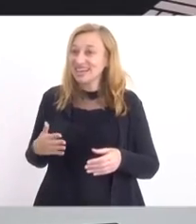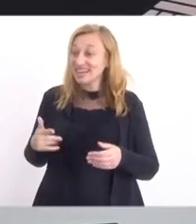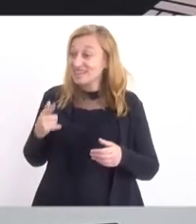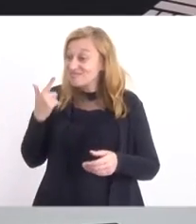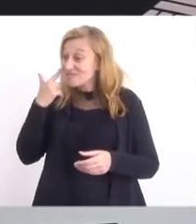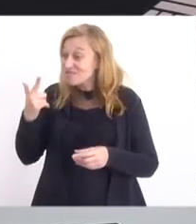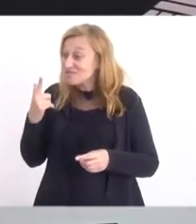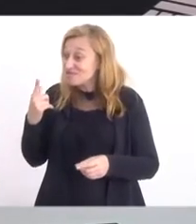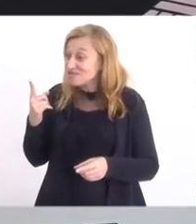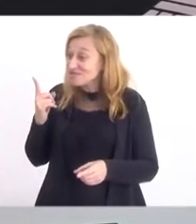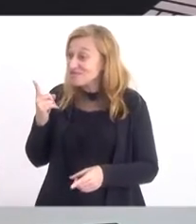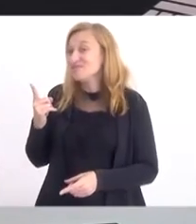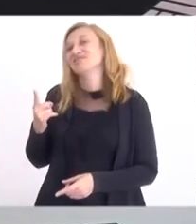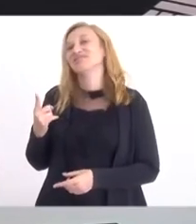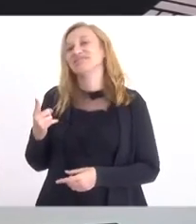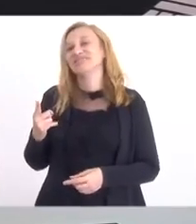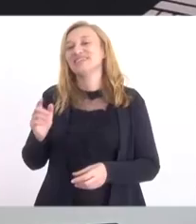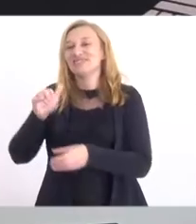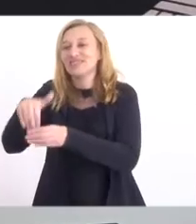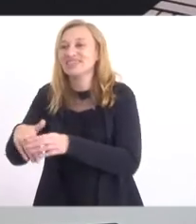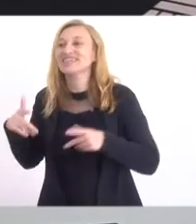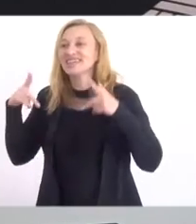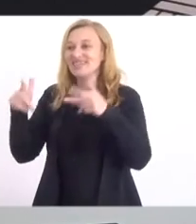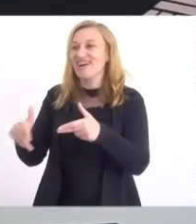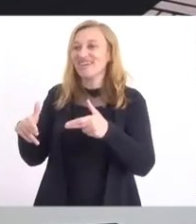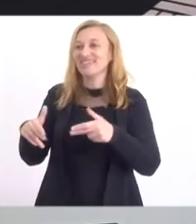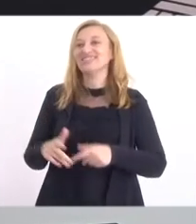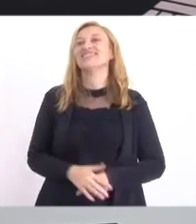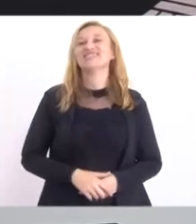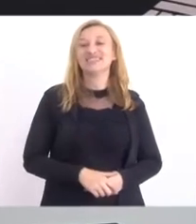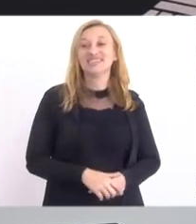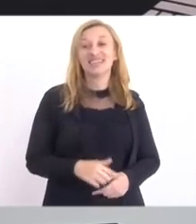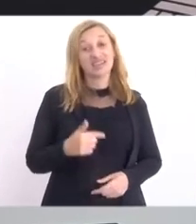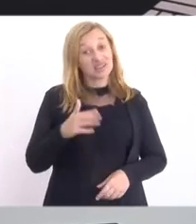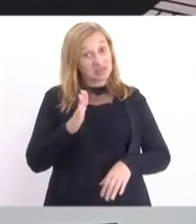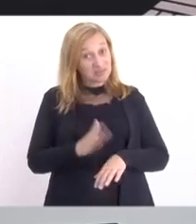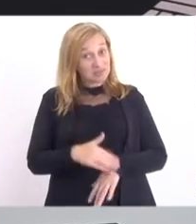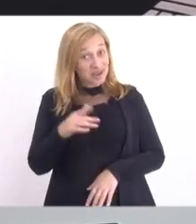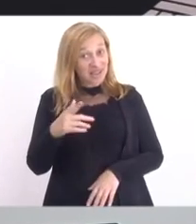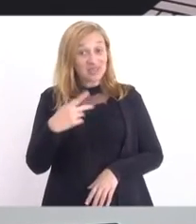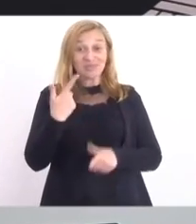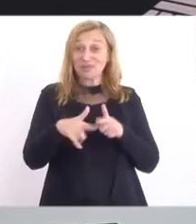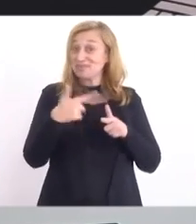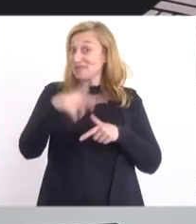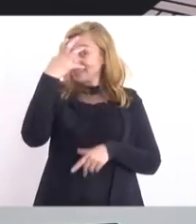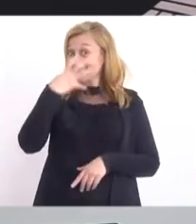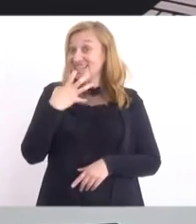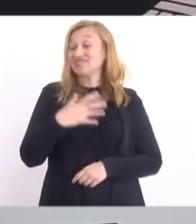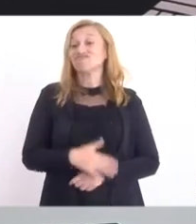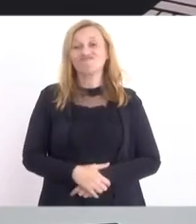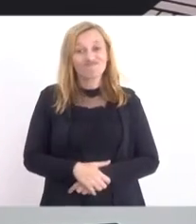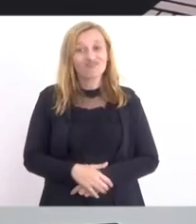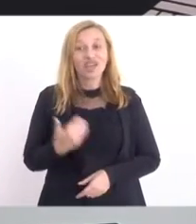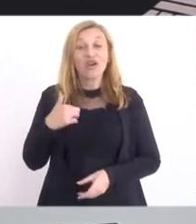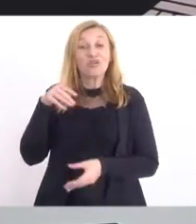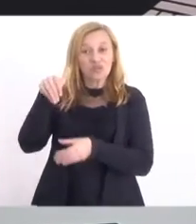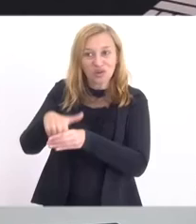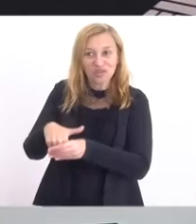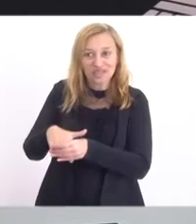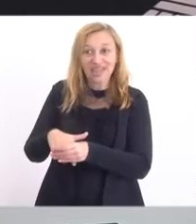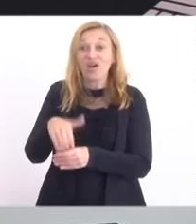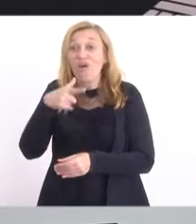Diga-se passagem, votando no mesmo presidente, Marinho. E eu ainda tenho mais um grave problema, deputado. Eu ainda votei